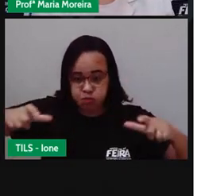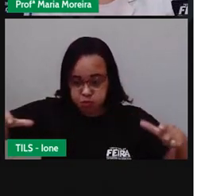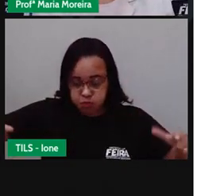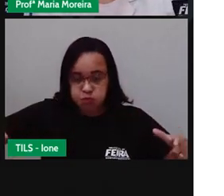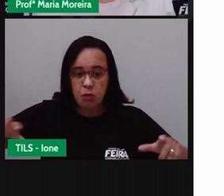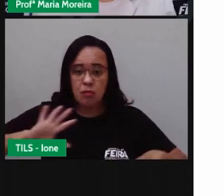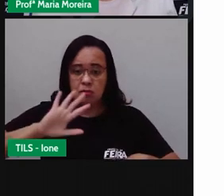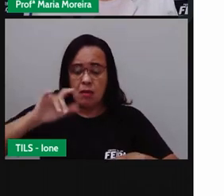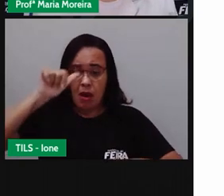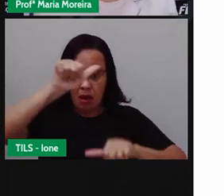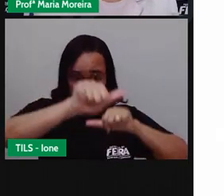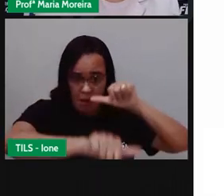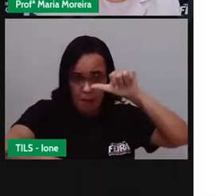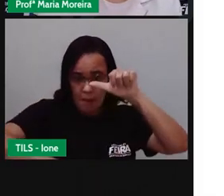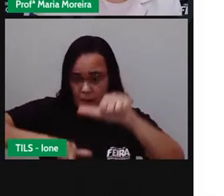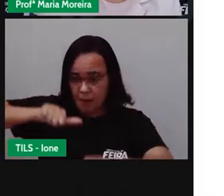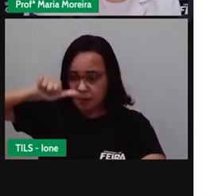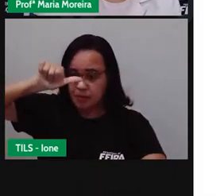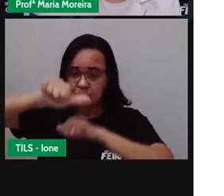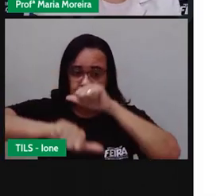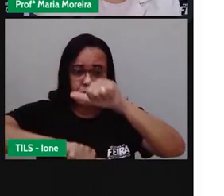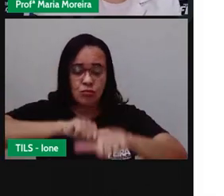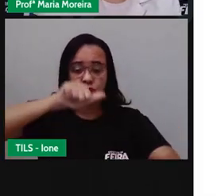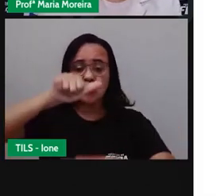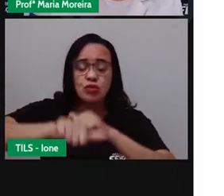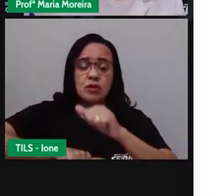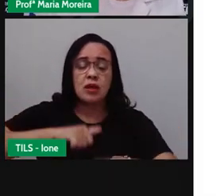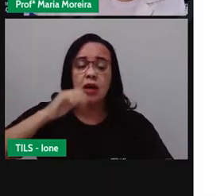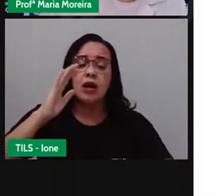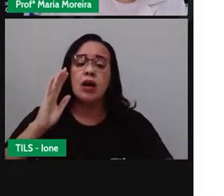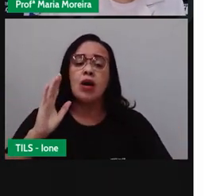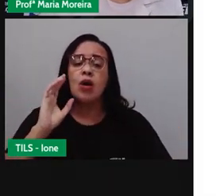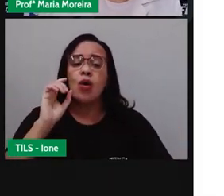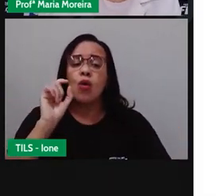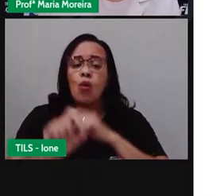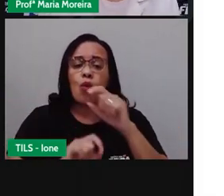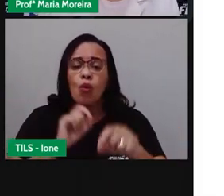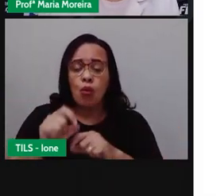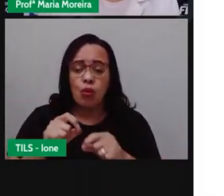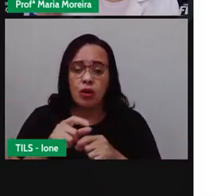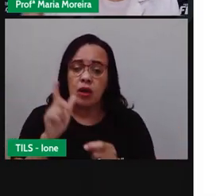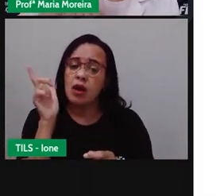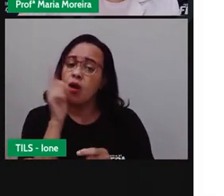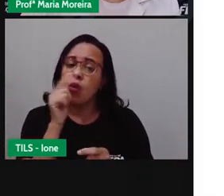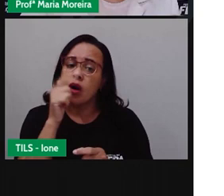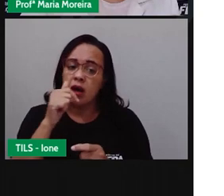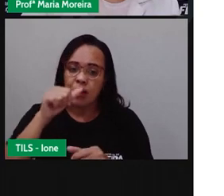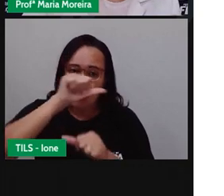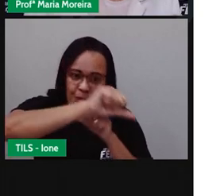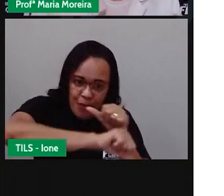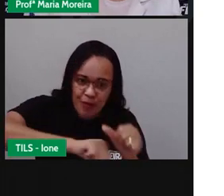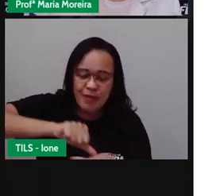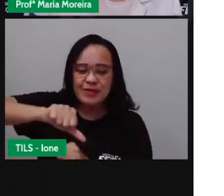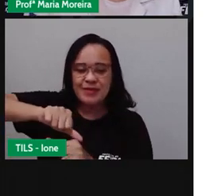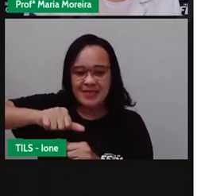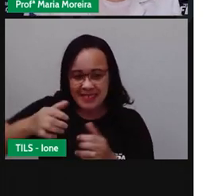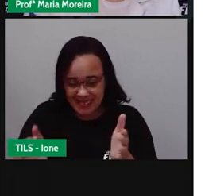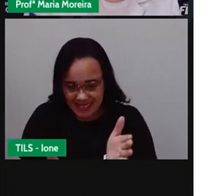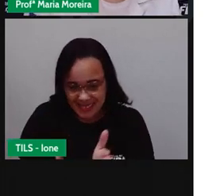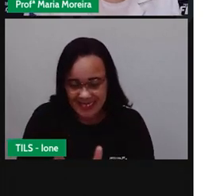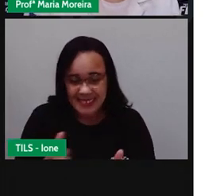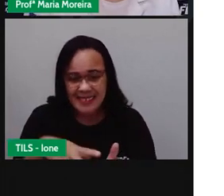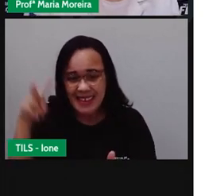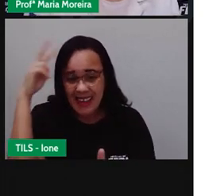que objetivo? Possibilitar as novas práticas, que eram o quê? Desviar o curso do rio. Lembra lá do rio Nilo? Pois é. Dos